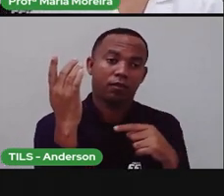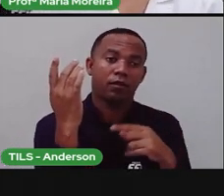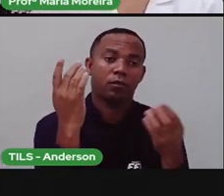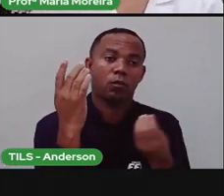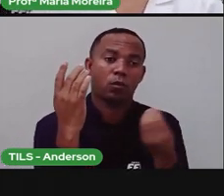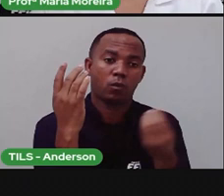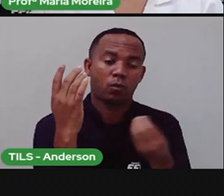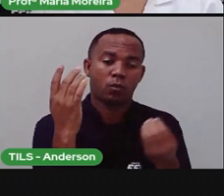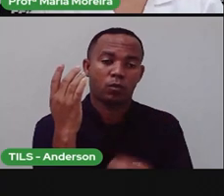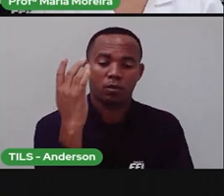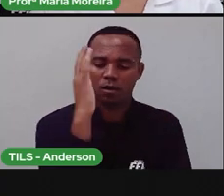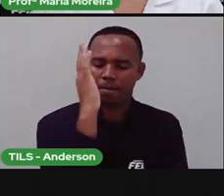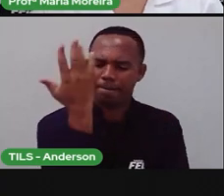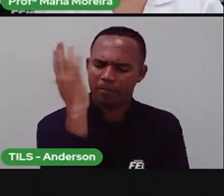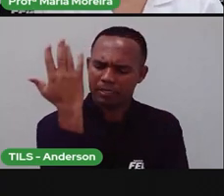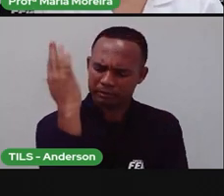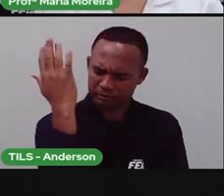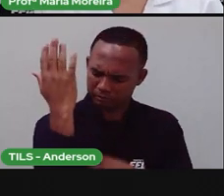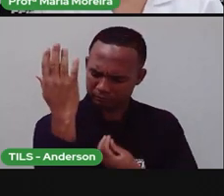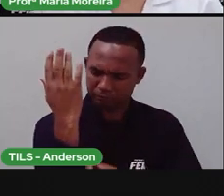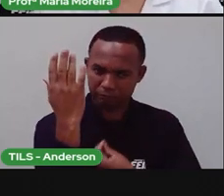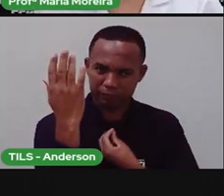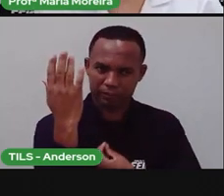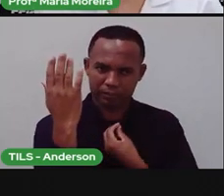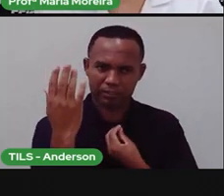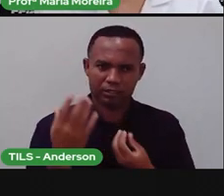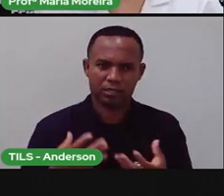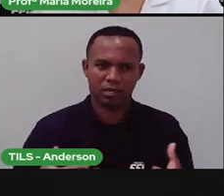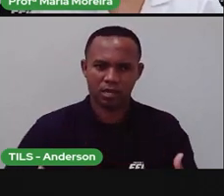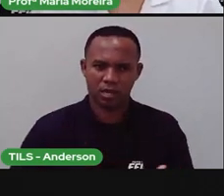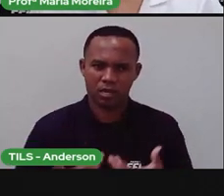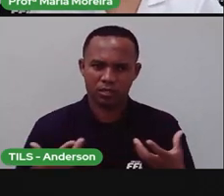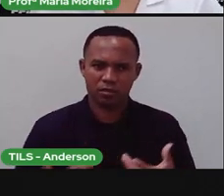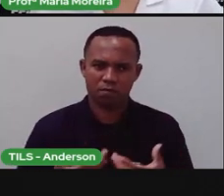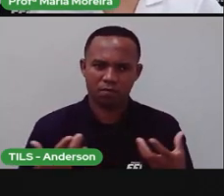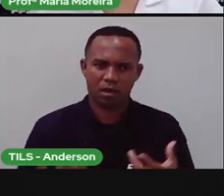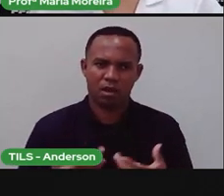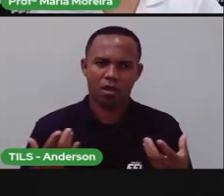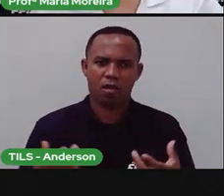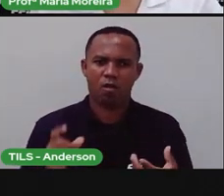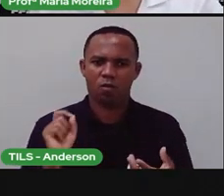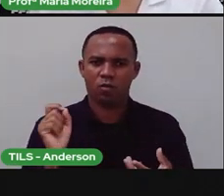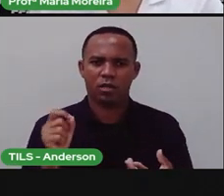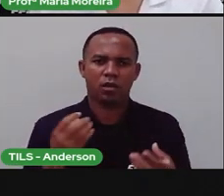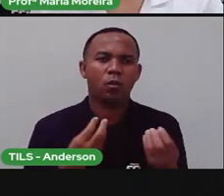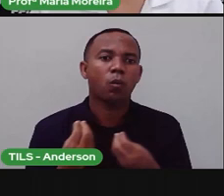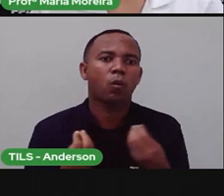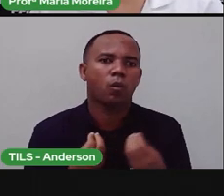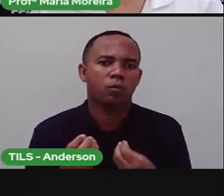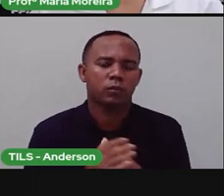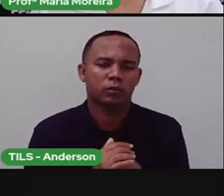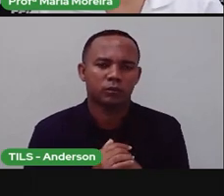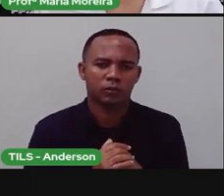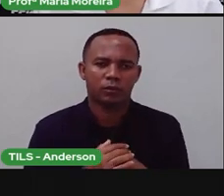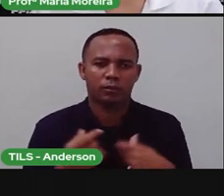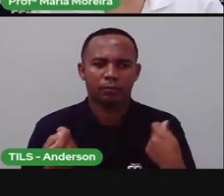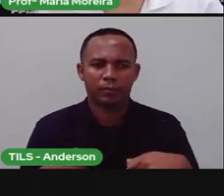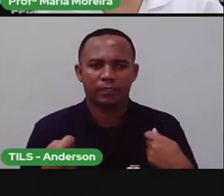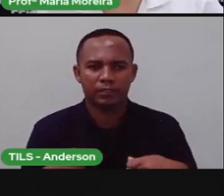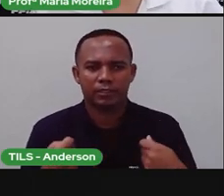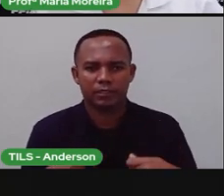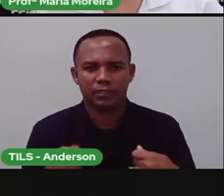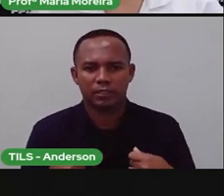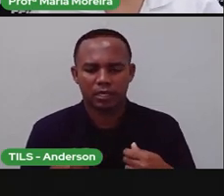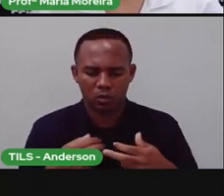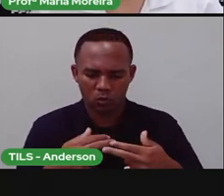Bom, a planta é um ser vivo do reino vegetal. Porque ela é uma planta, ela é um vegetal. E ela necessita de seres